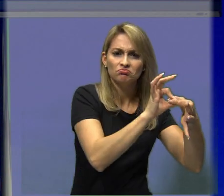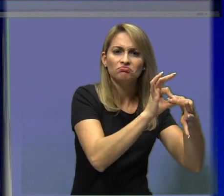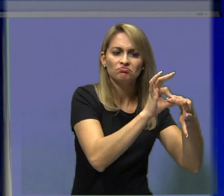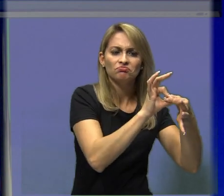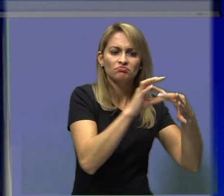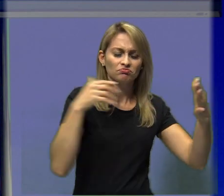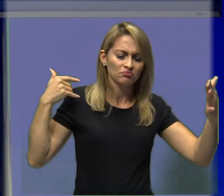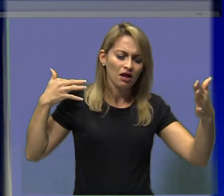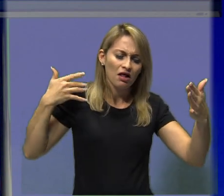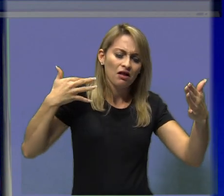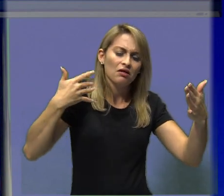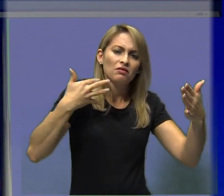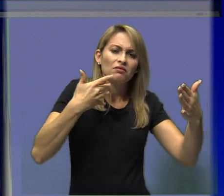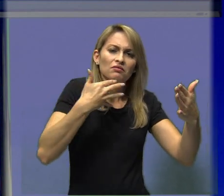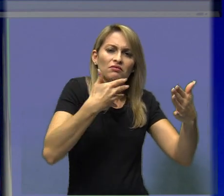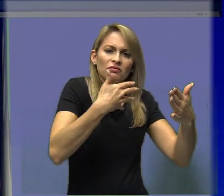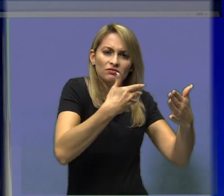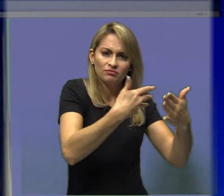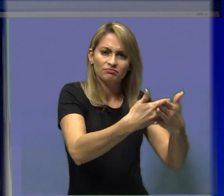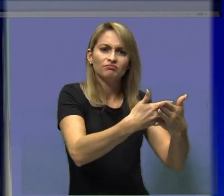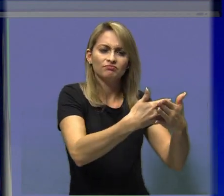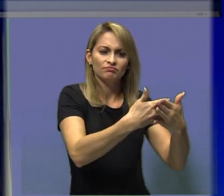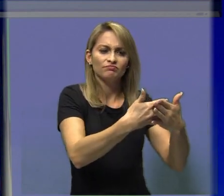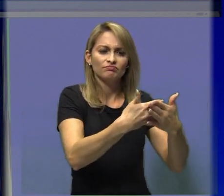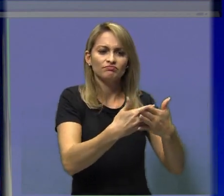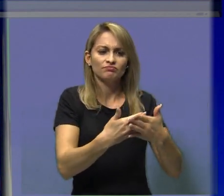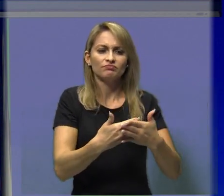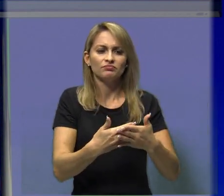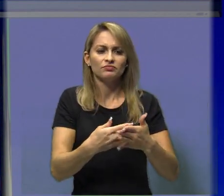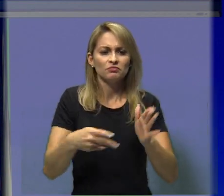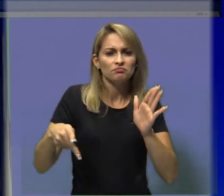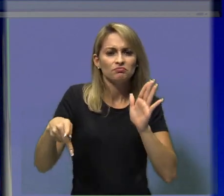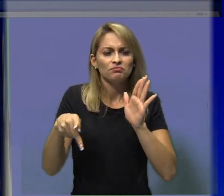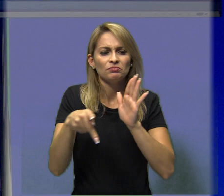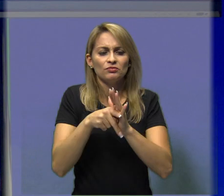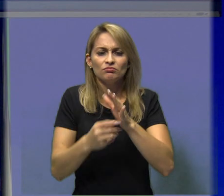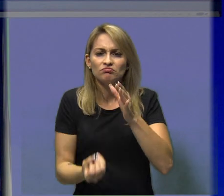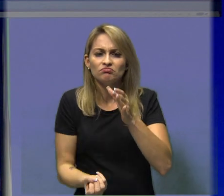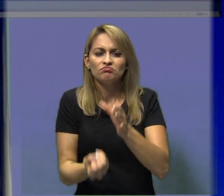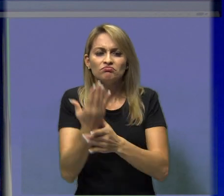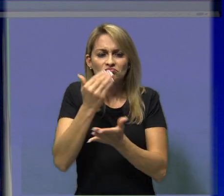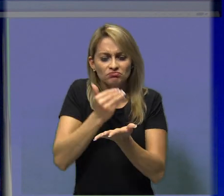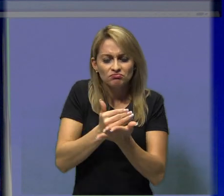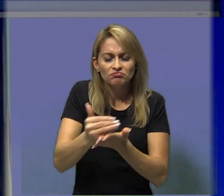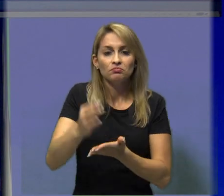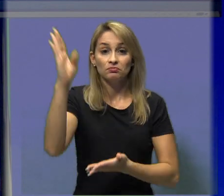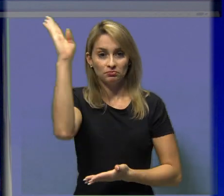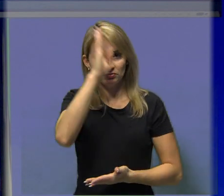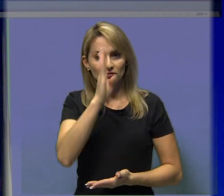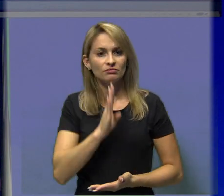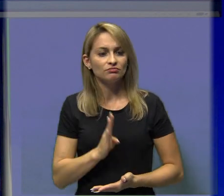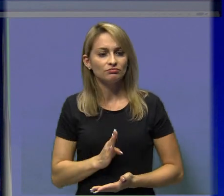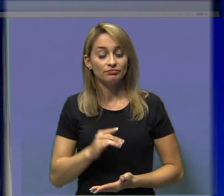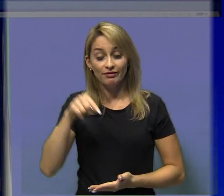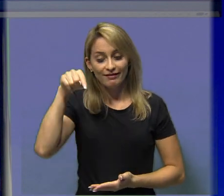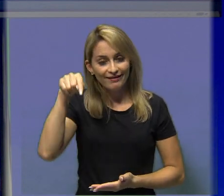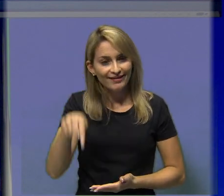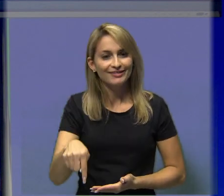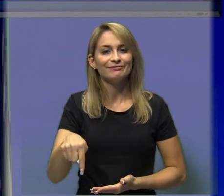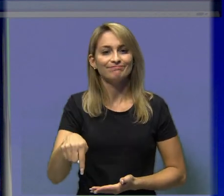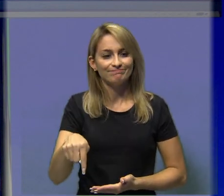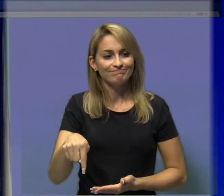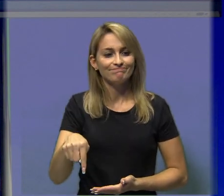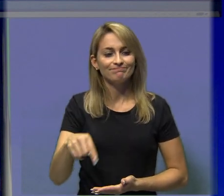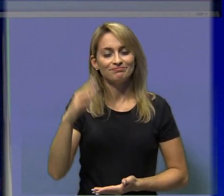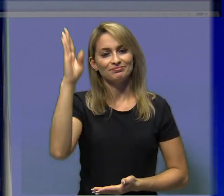nasceu um elemento cultural importante da identidade brasileira do nosso povo. Tá certo? Tentei trazer pra vocês